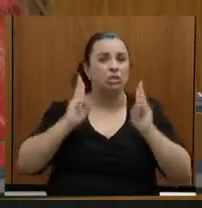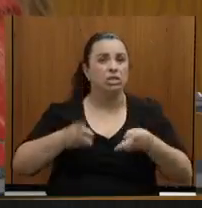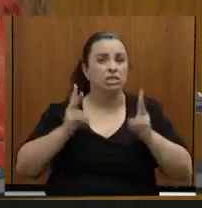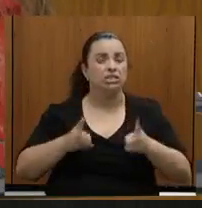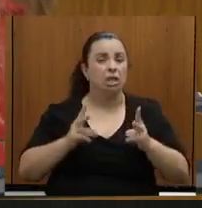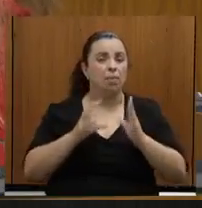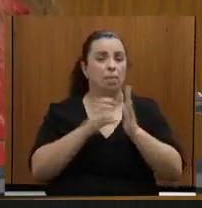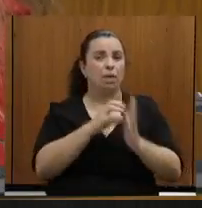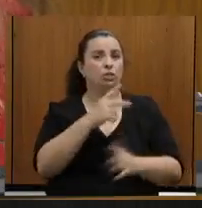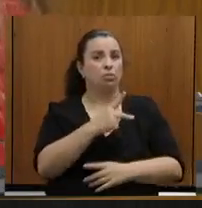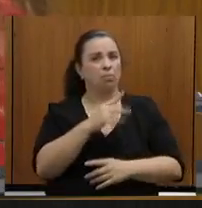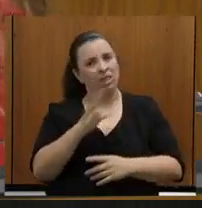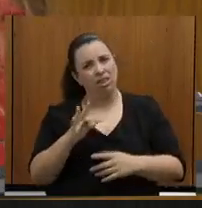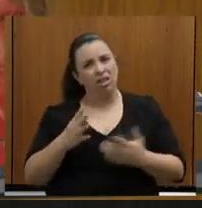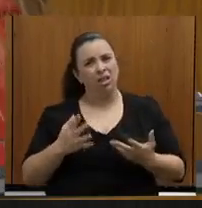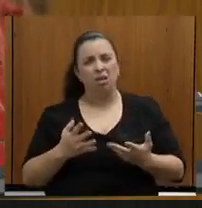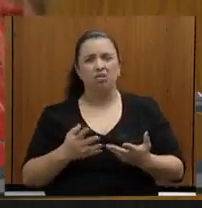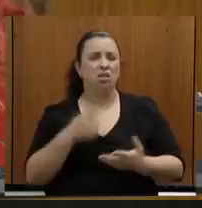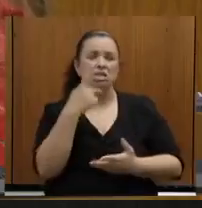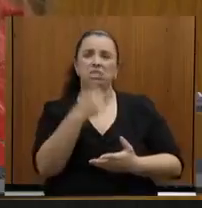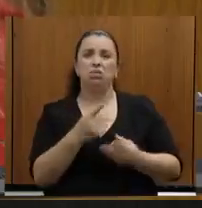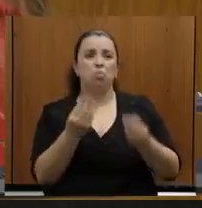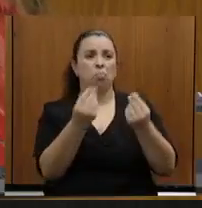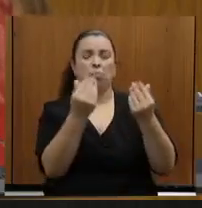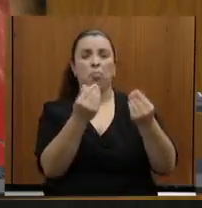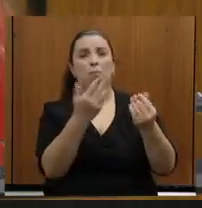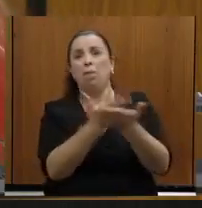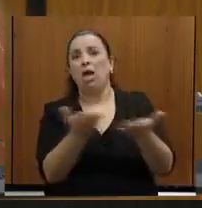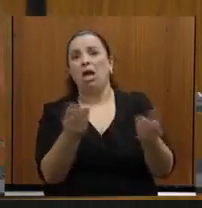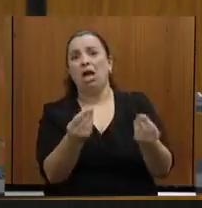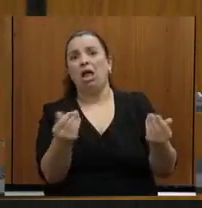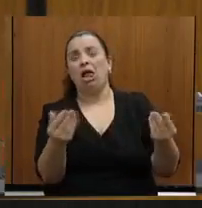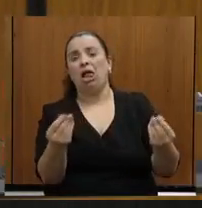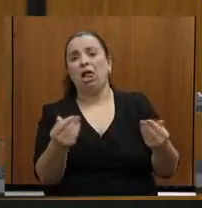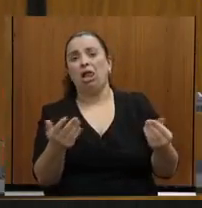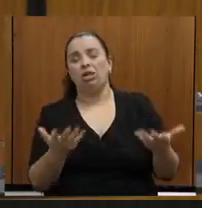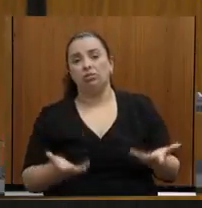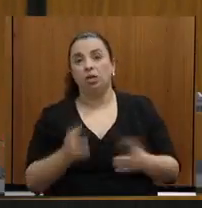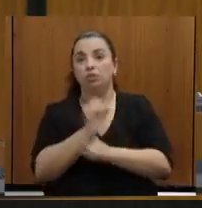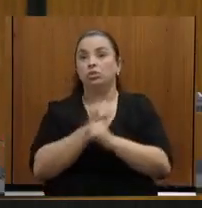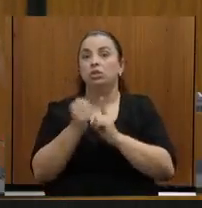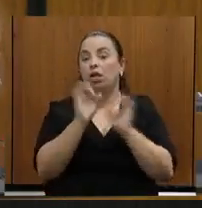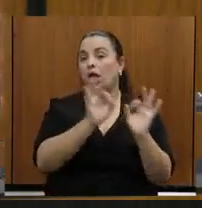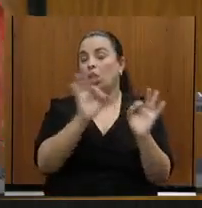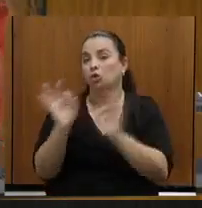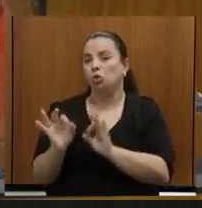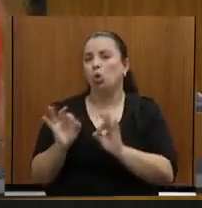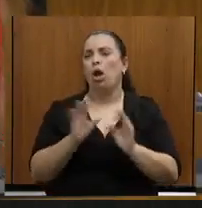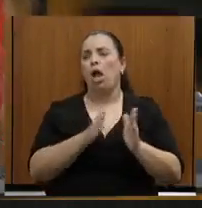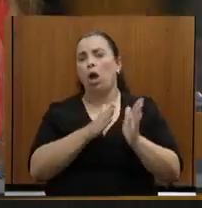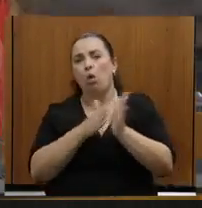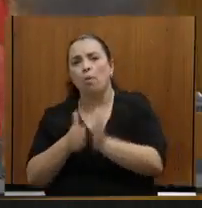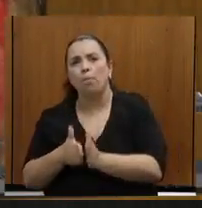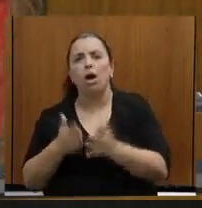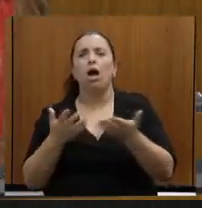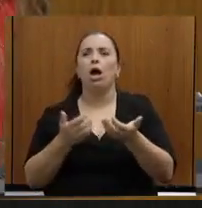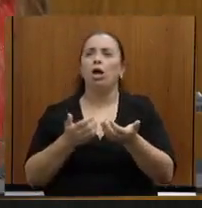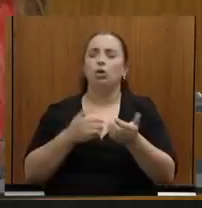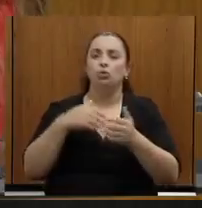gestão. Para a sociedade, a sociedade que nos acompanha, que nos assiste, os movimentos sociais, ambientalistas,